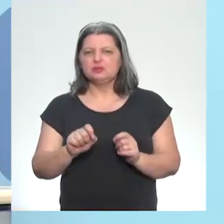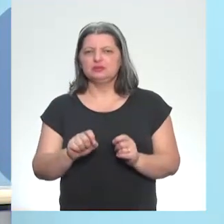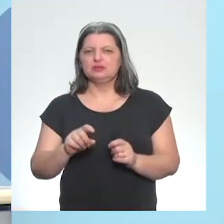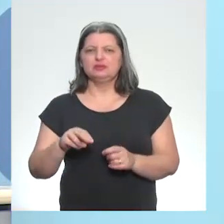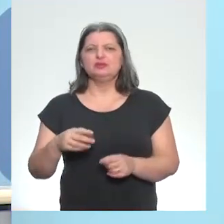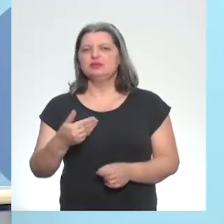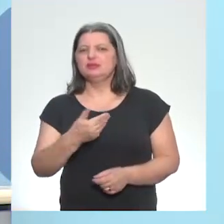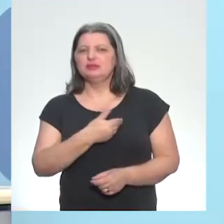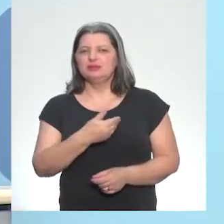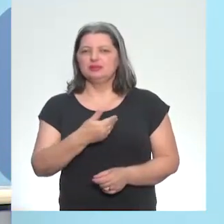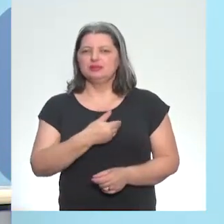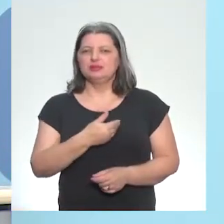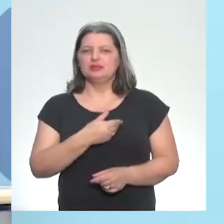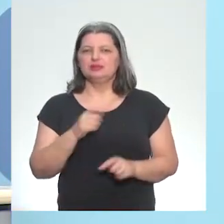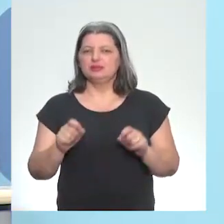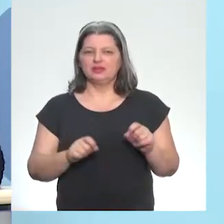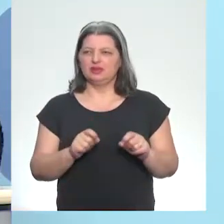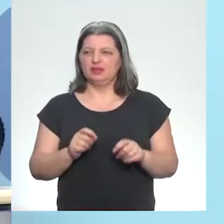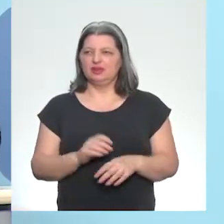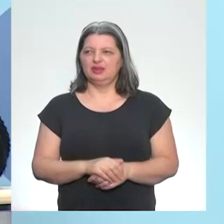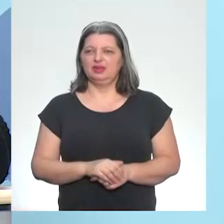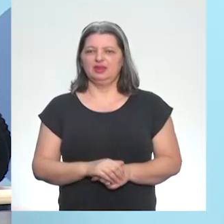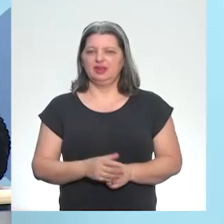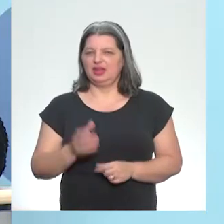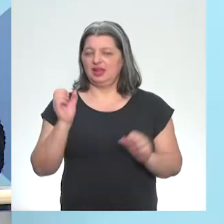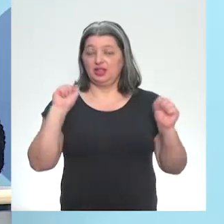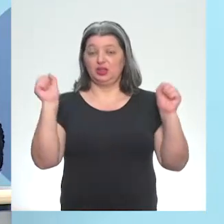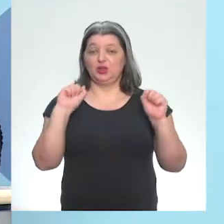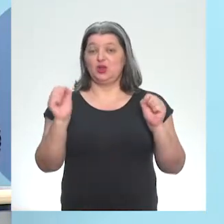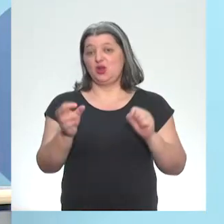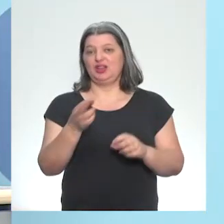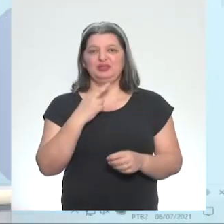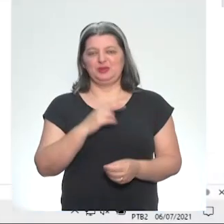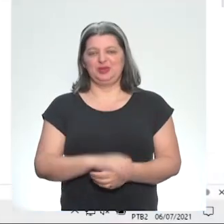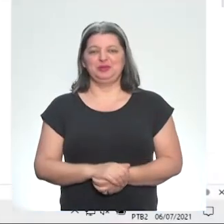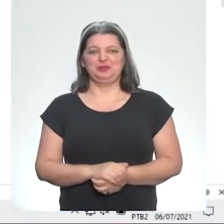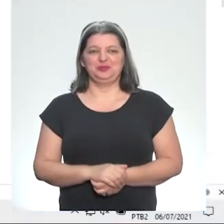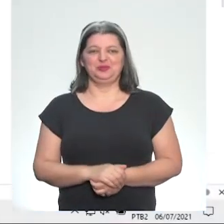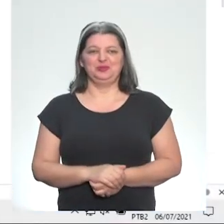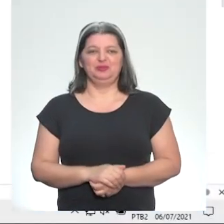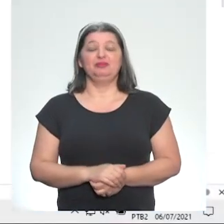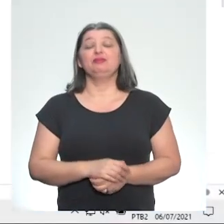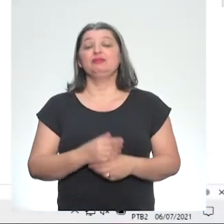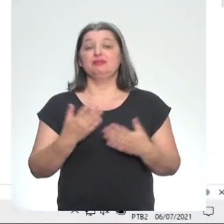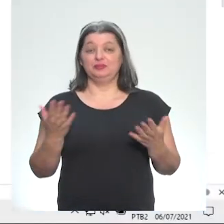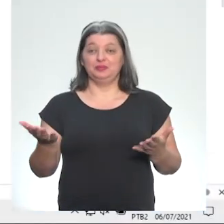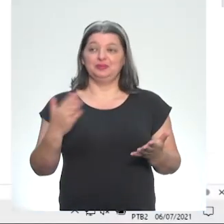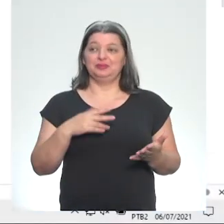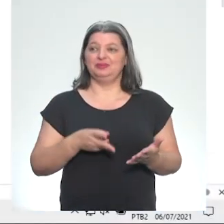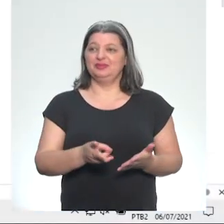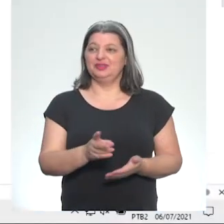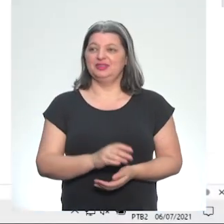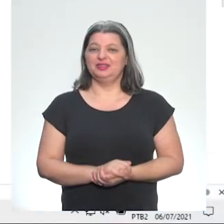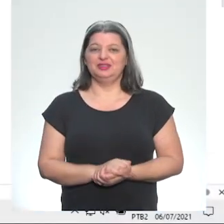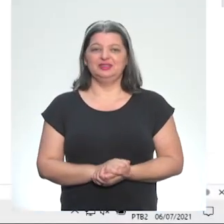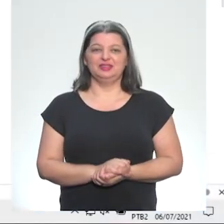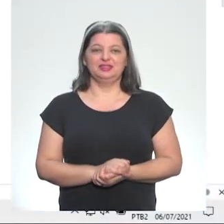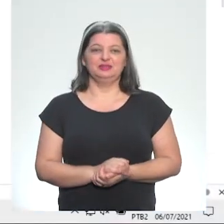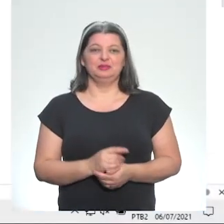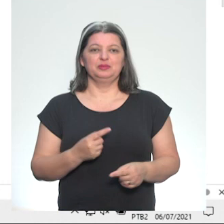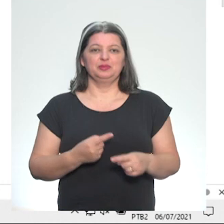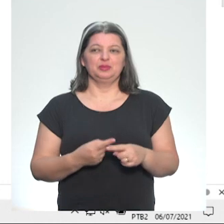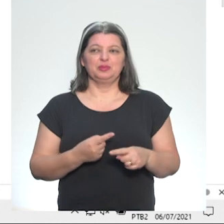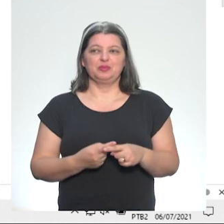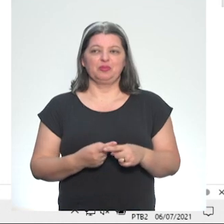Friends, o Ross traiu a Rachel. Ele adora responder essa pergunta. Aí, vamos lá. Primeira coisa. Ela é condicional.